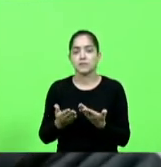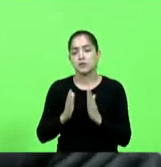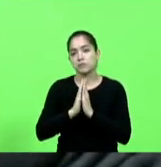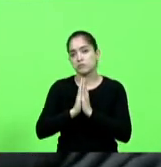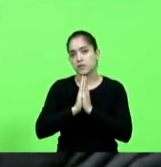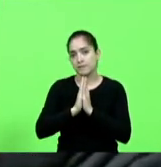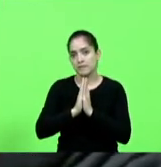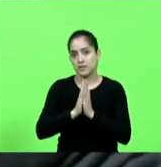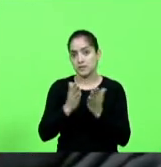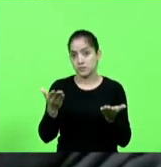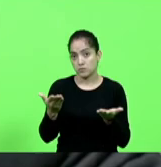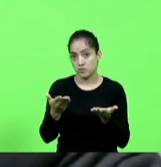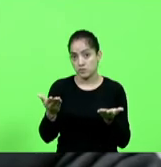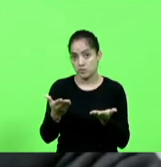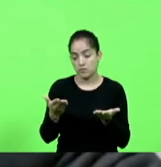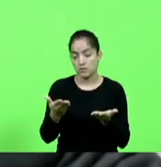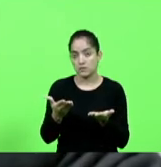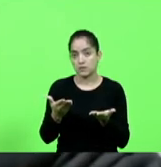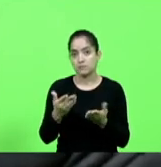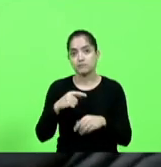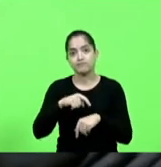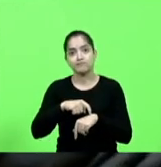que eu faço neste momento também